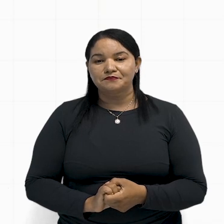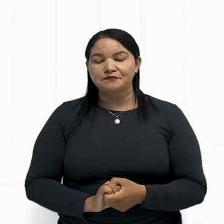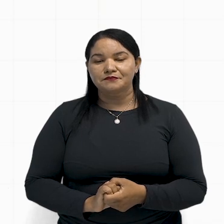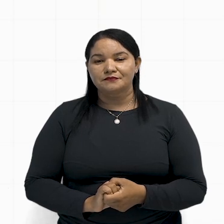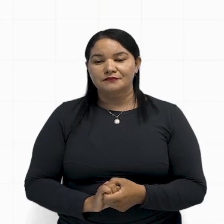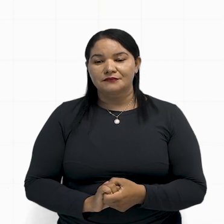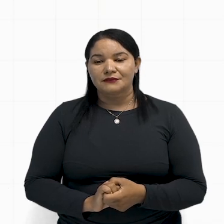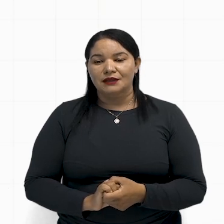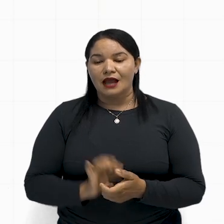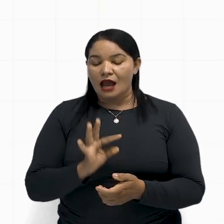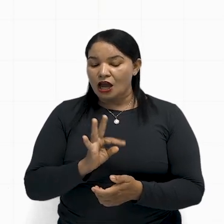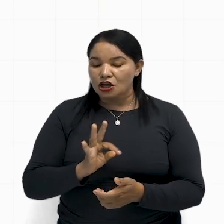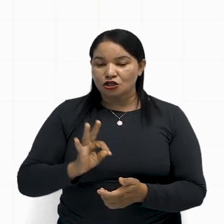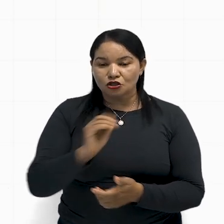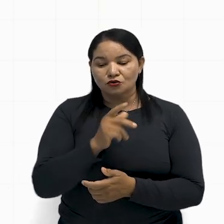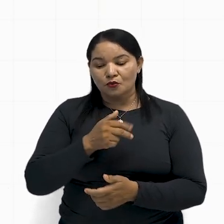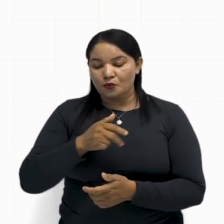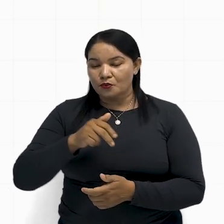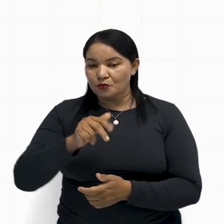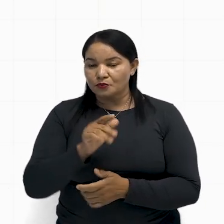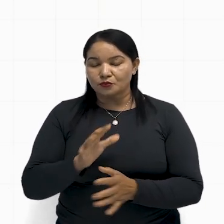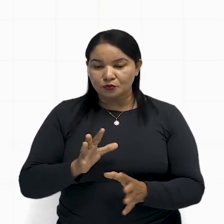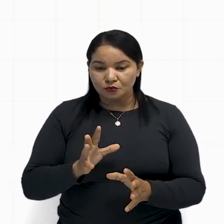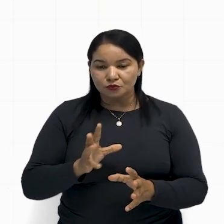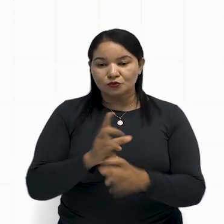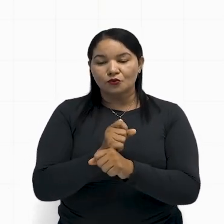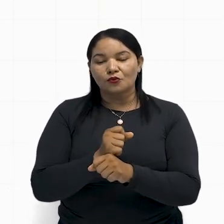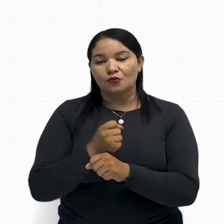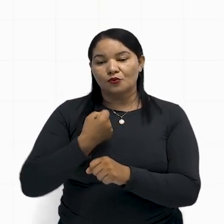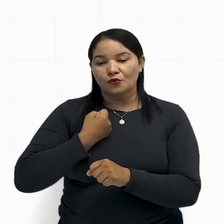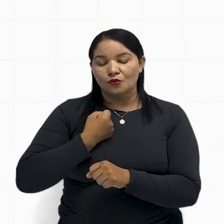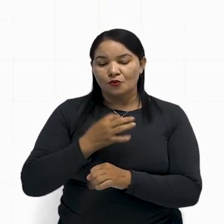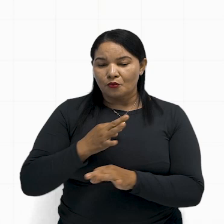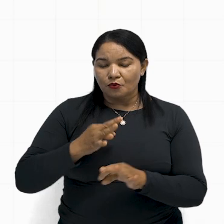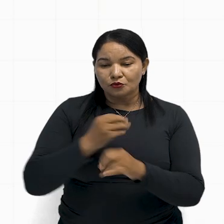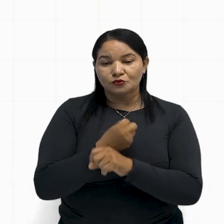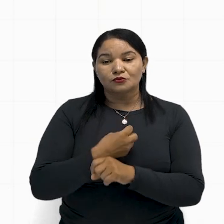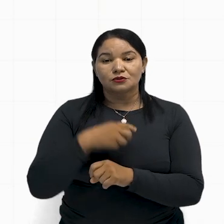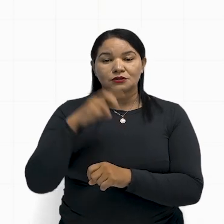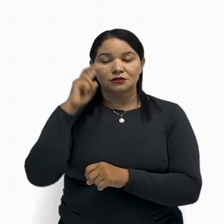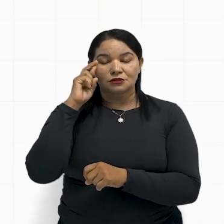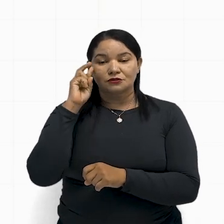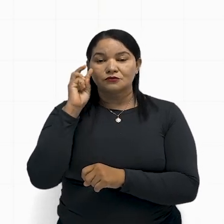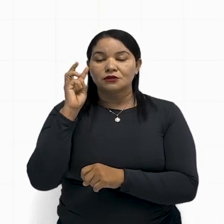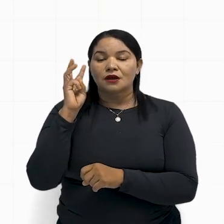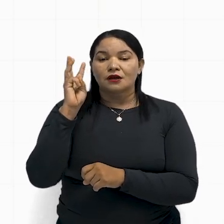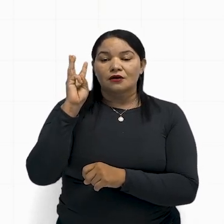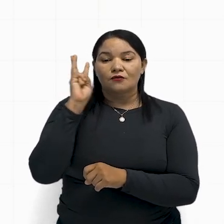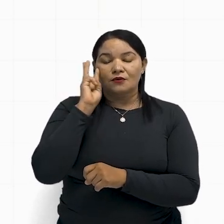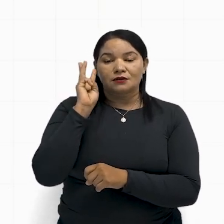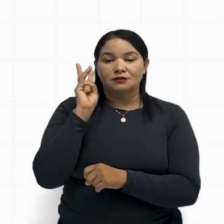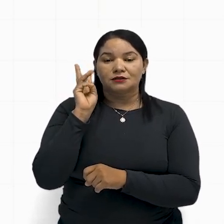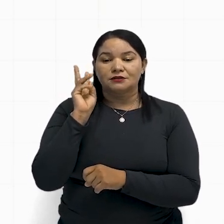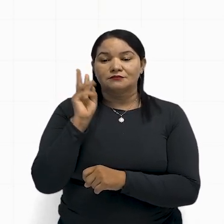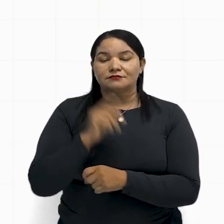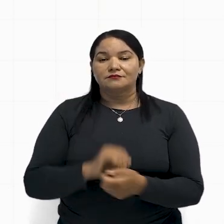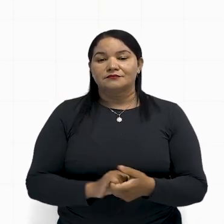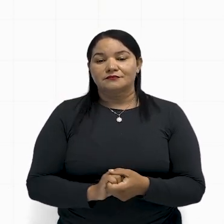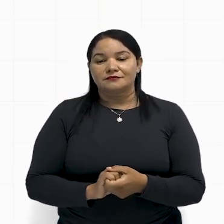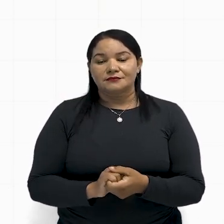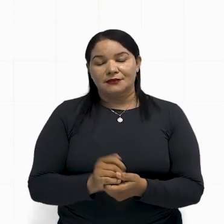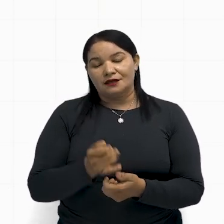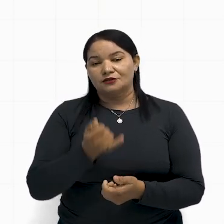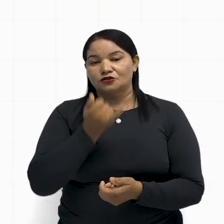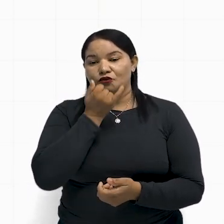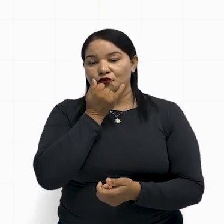somando todo esse trajeto que ele fez aí, né? Nas terças, quartas e quinta, né? Melhor, na